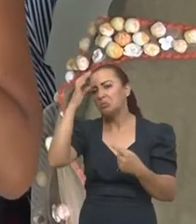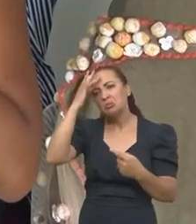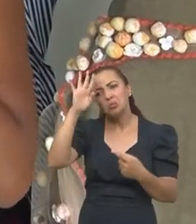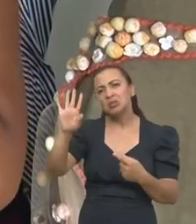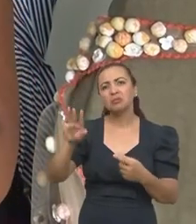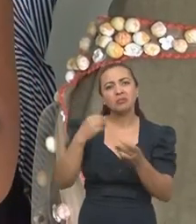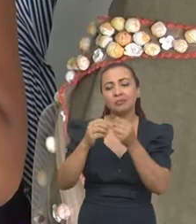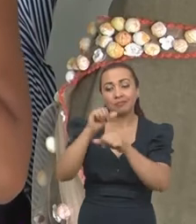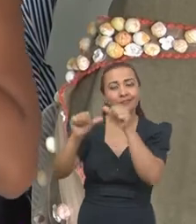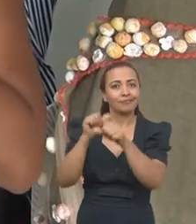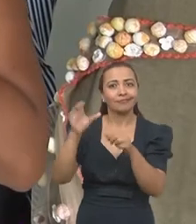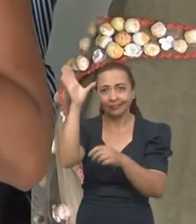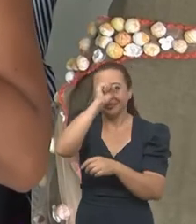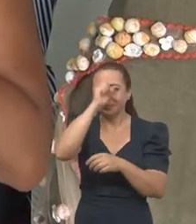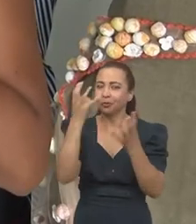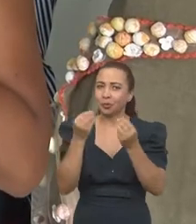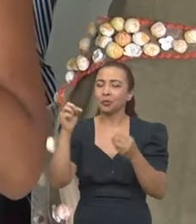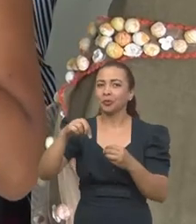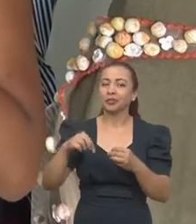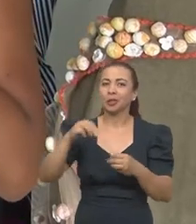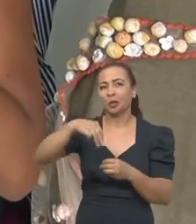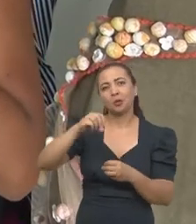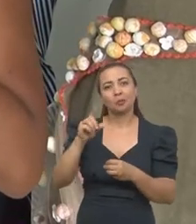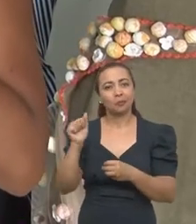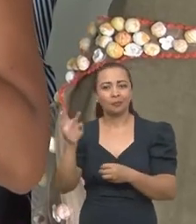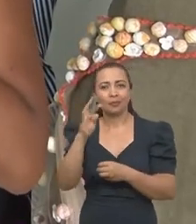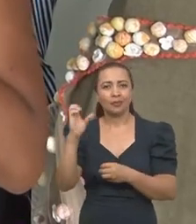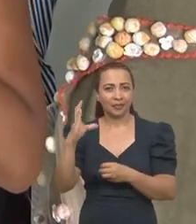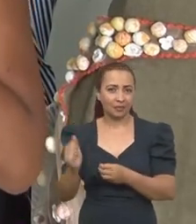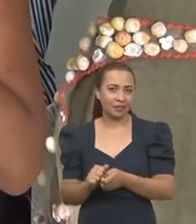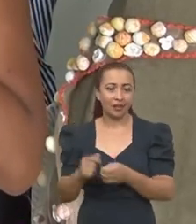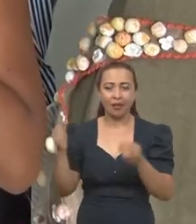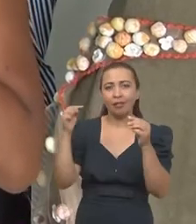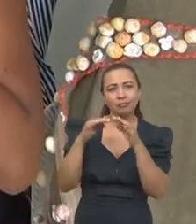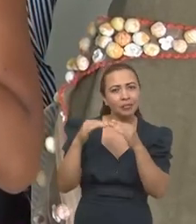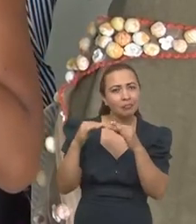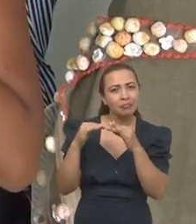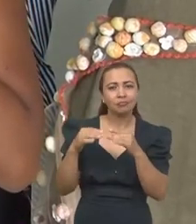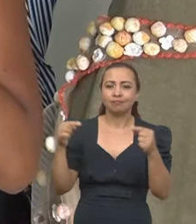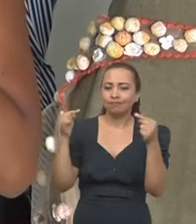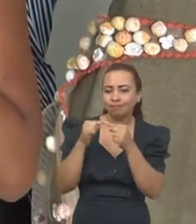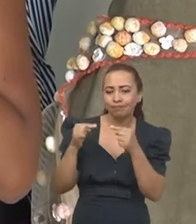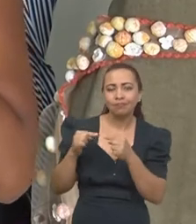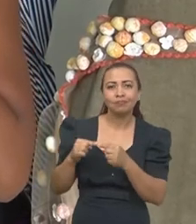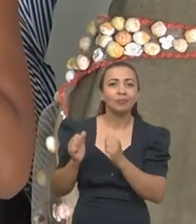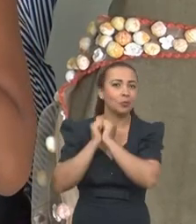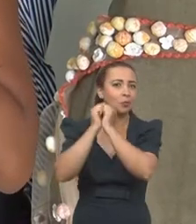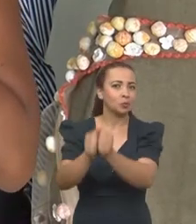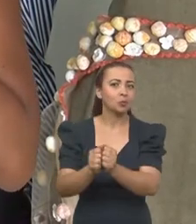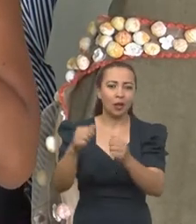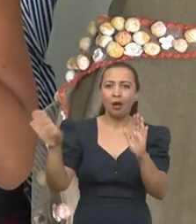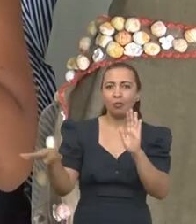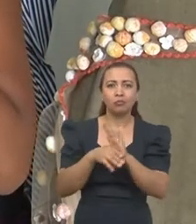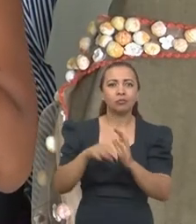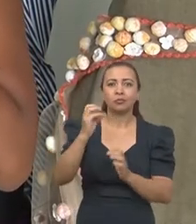desse desenvolvimento. Então, aprendi muita coisa aqui no Modoteca e aplico com essa última coleção que a